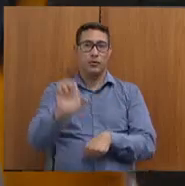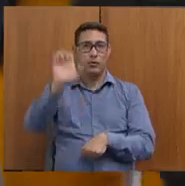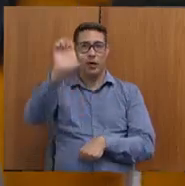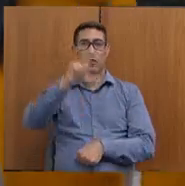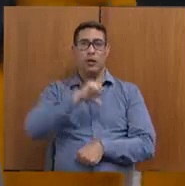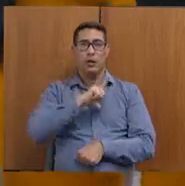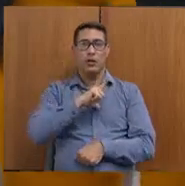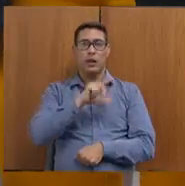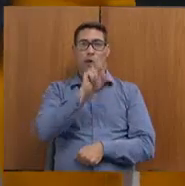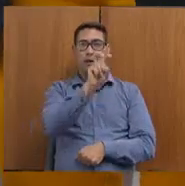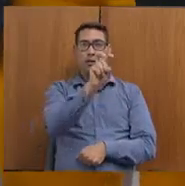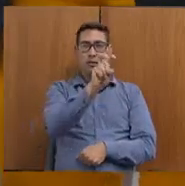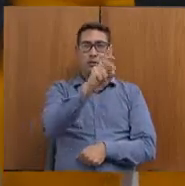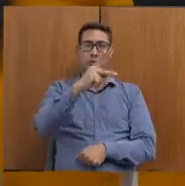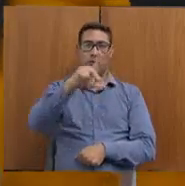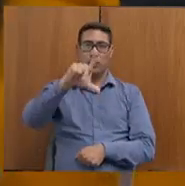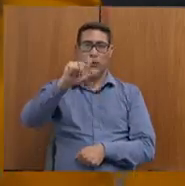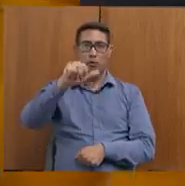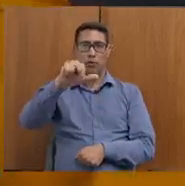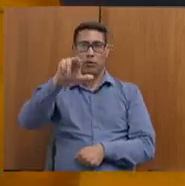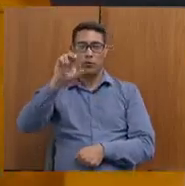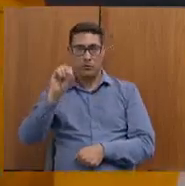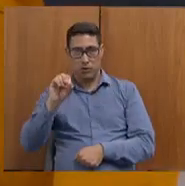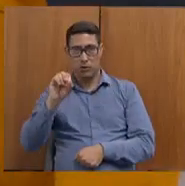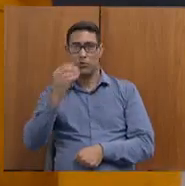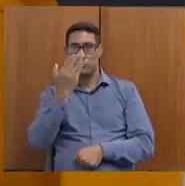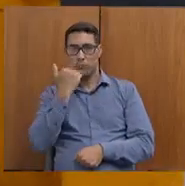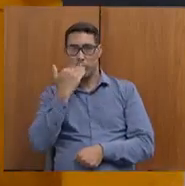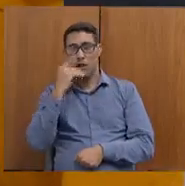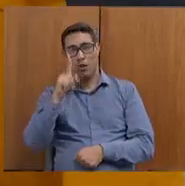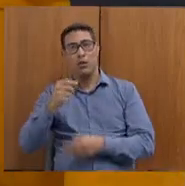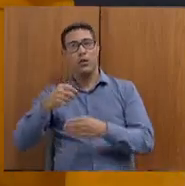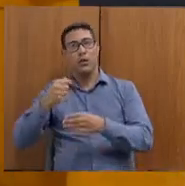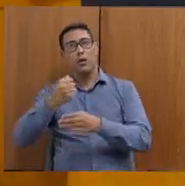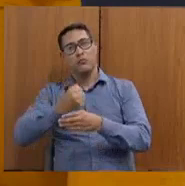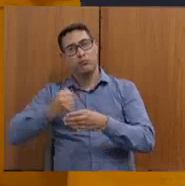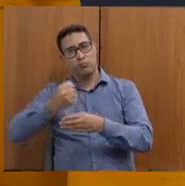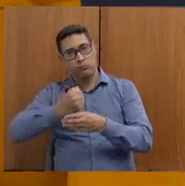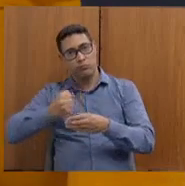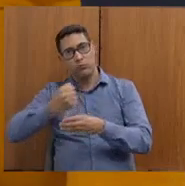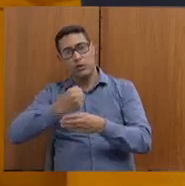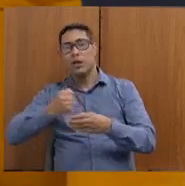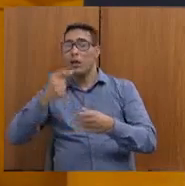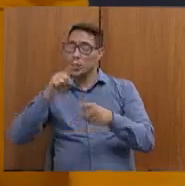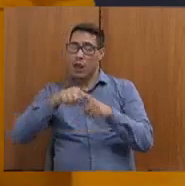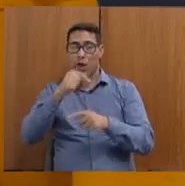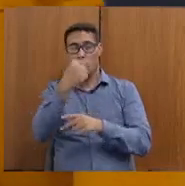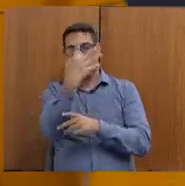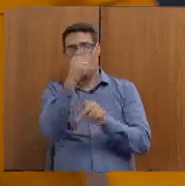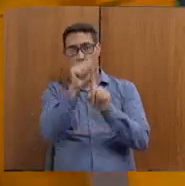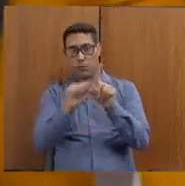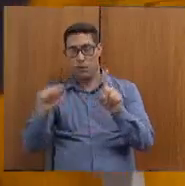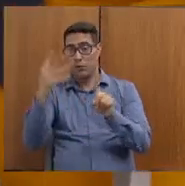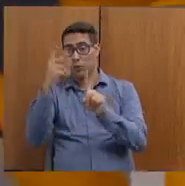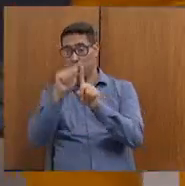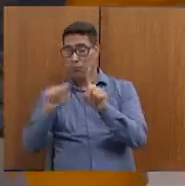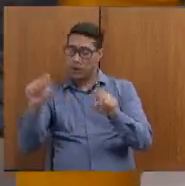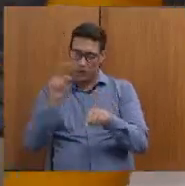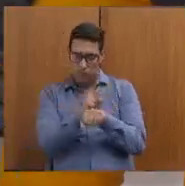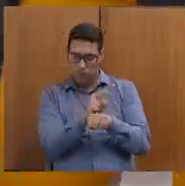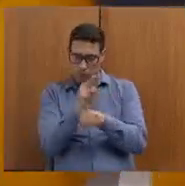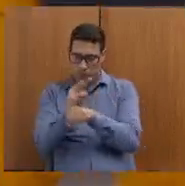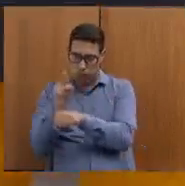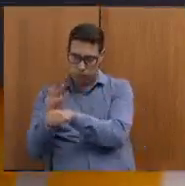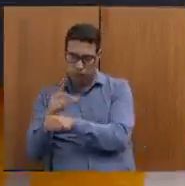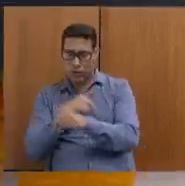planos de segurança alimentar e nutrição monitorados a cada quatro meses com relatório da sua execução. Então,